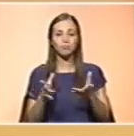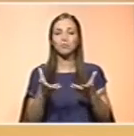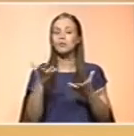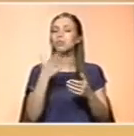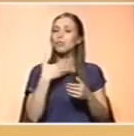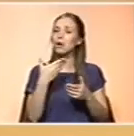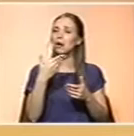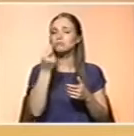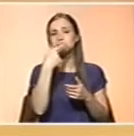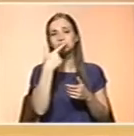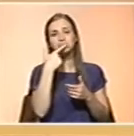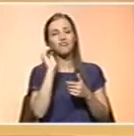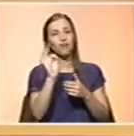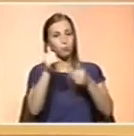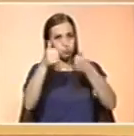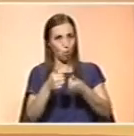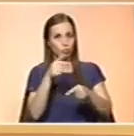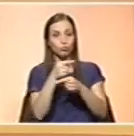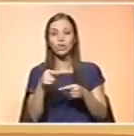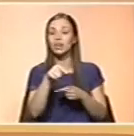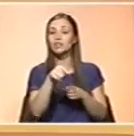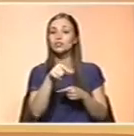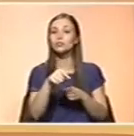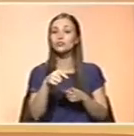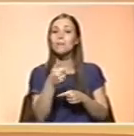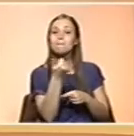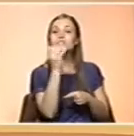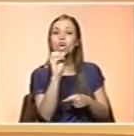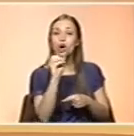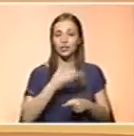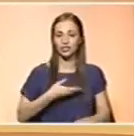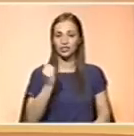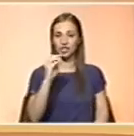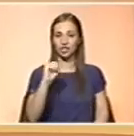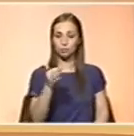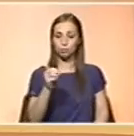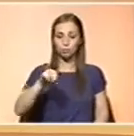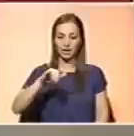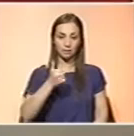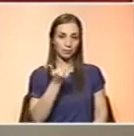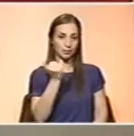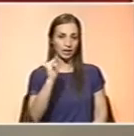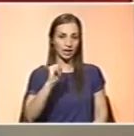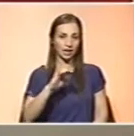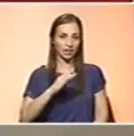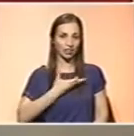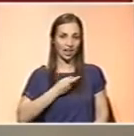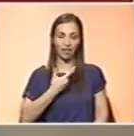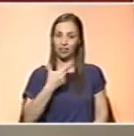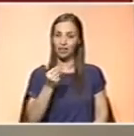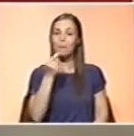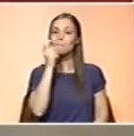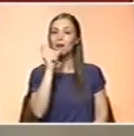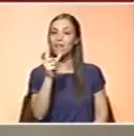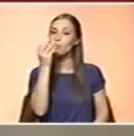ferro satisfatório, porque este conceito de biodisponibilidade que já foi falado é muito importante. Há bocado falava-se na